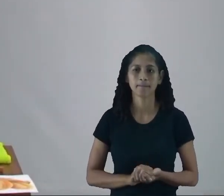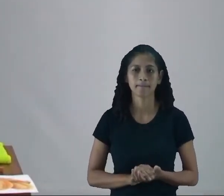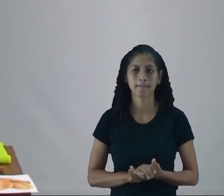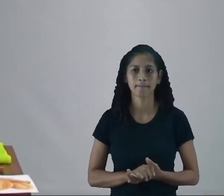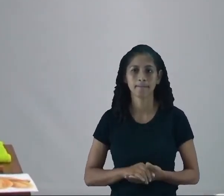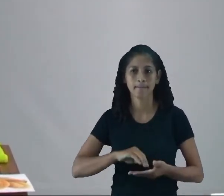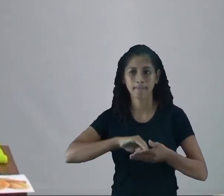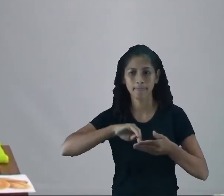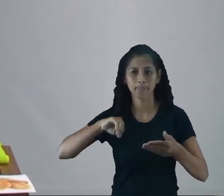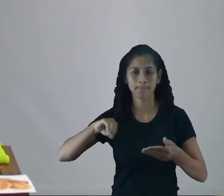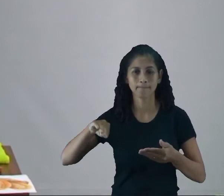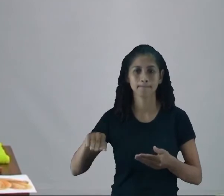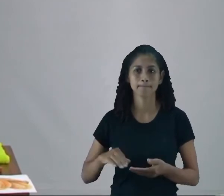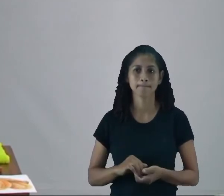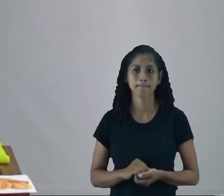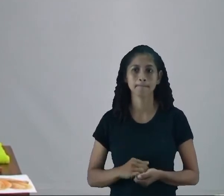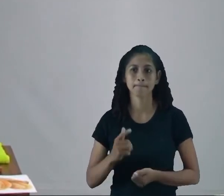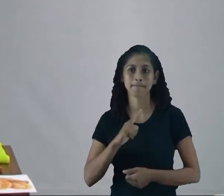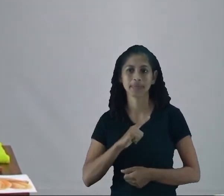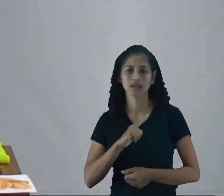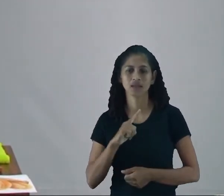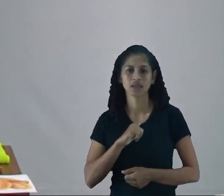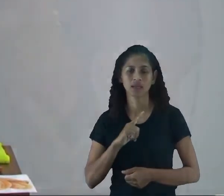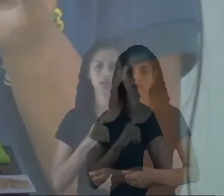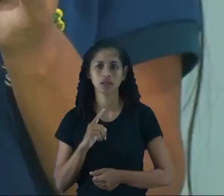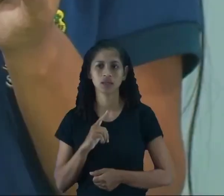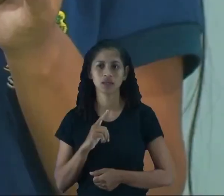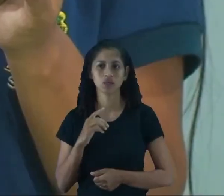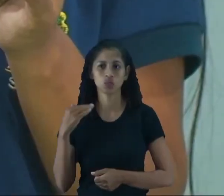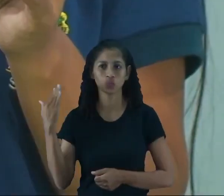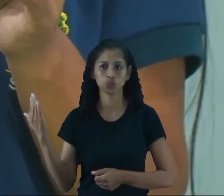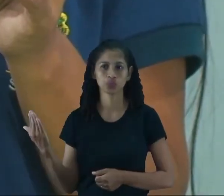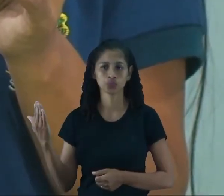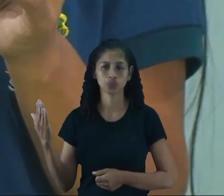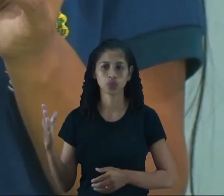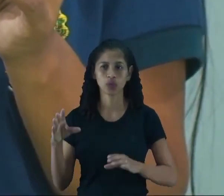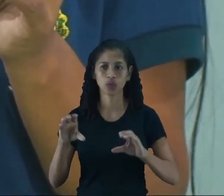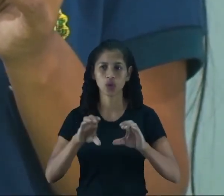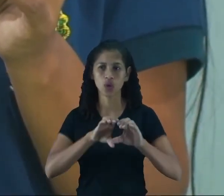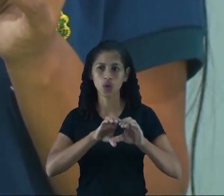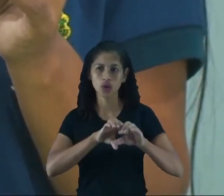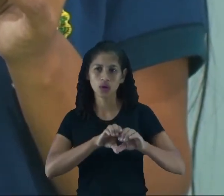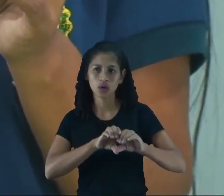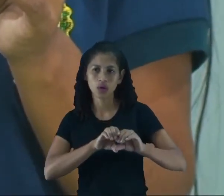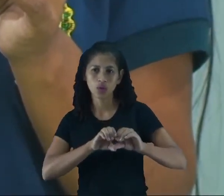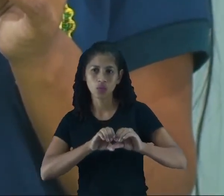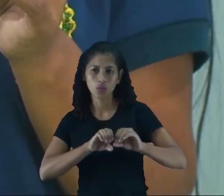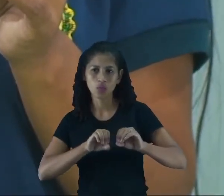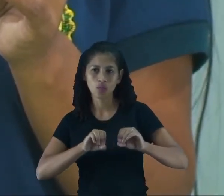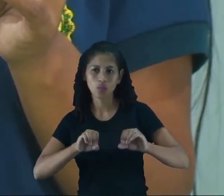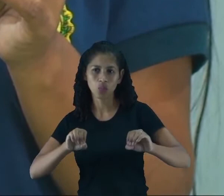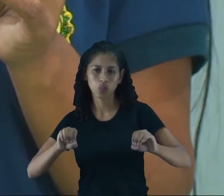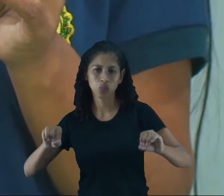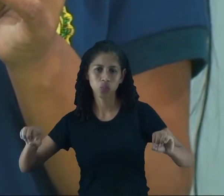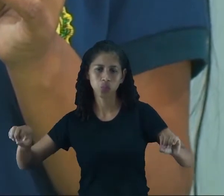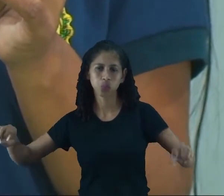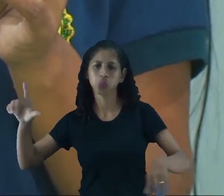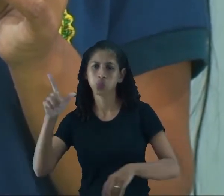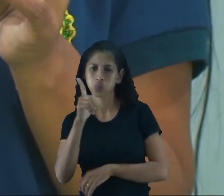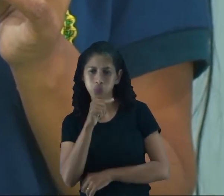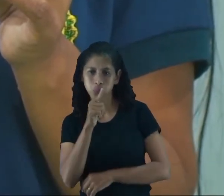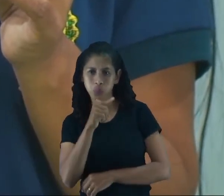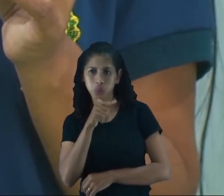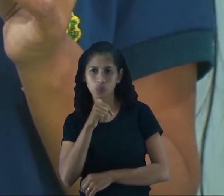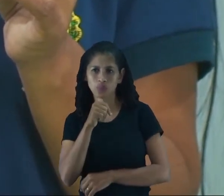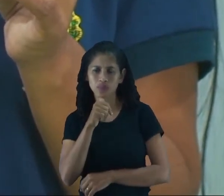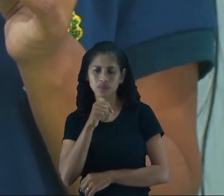E aqui nós temos, o que que é isso? Uma mangueira, né? E aí, será que a mangueira